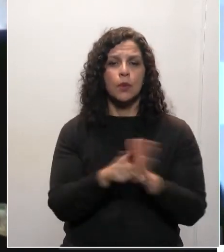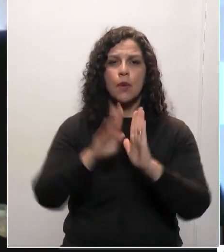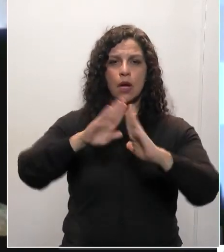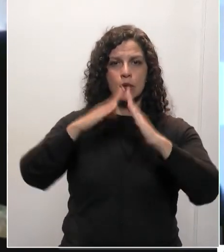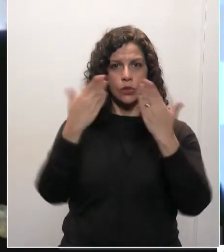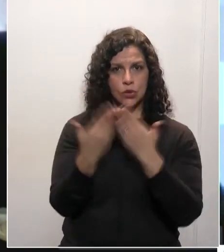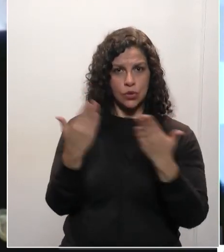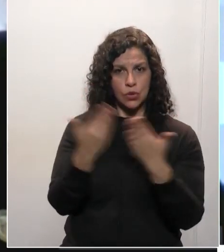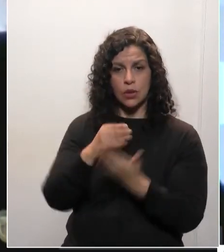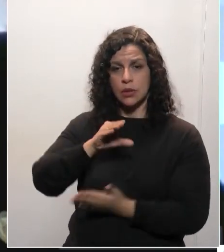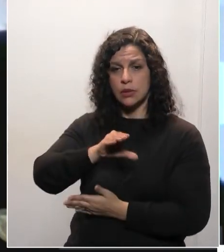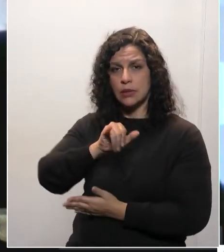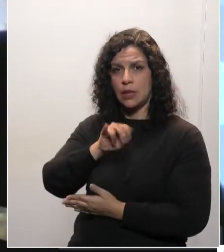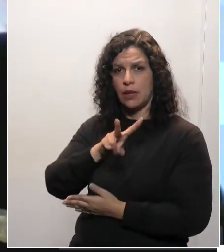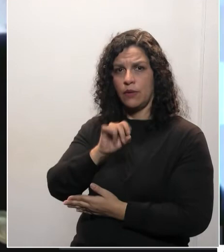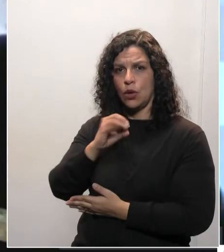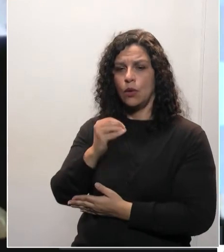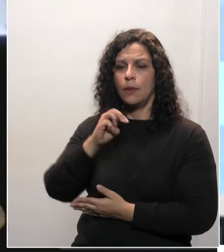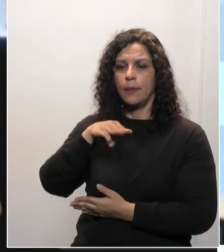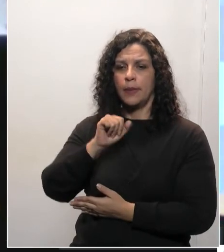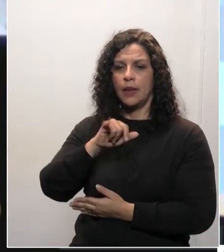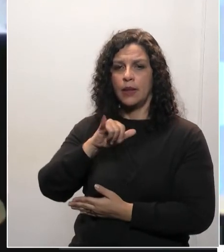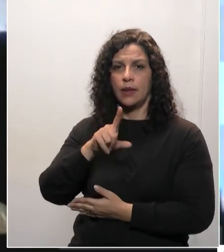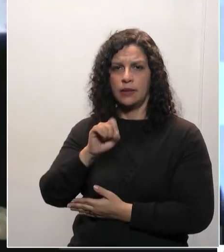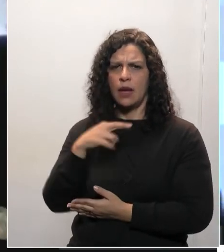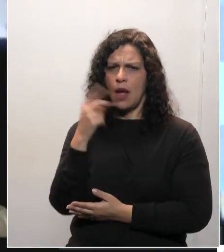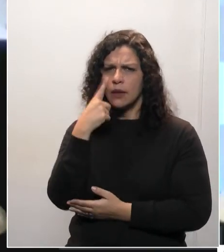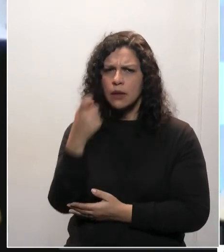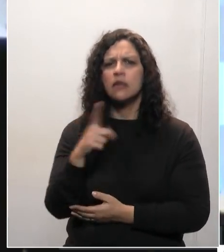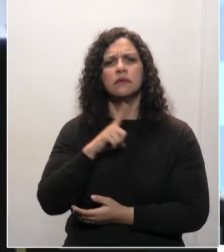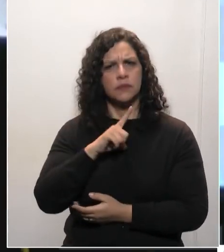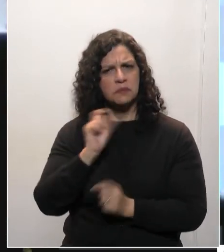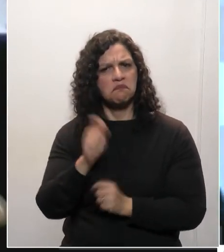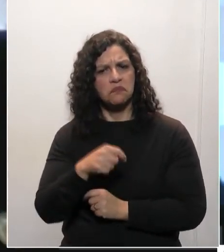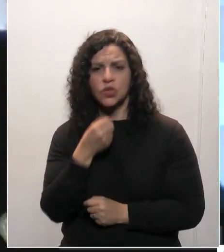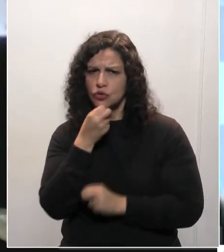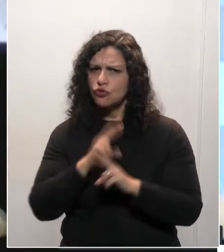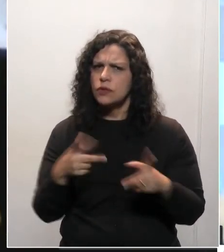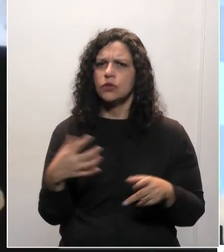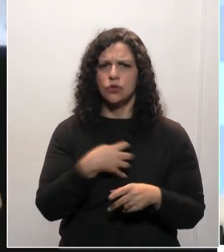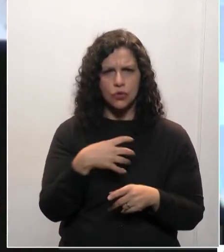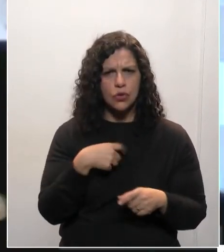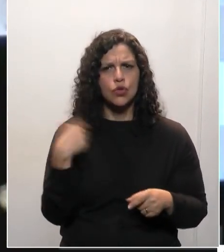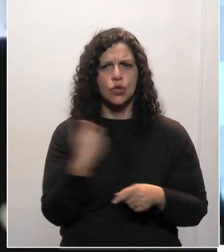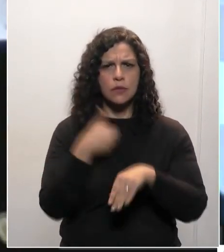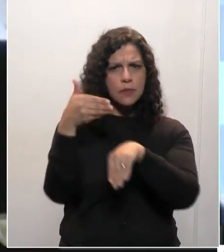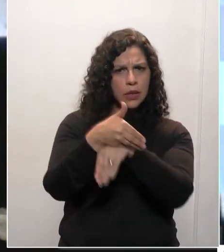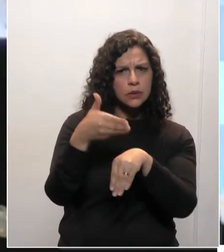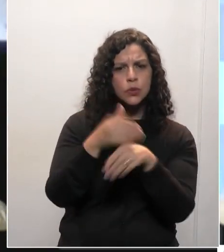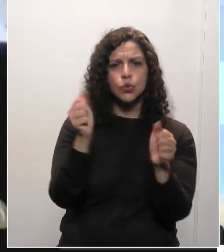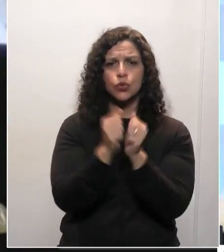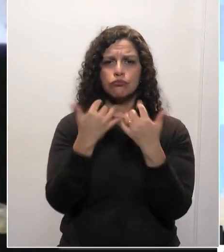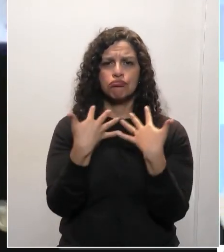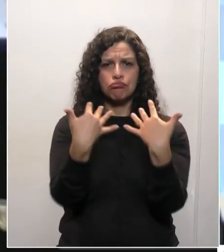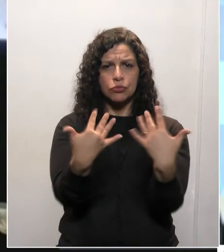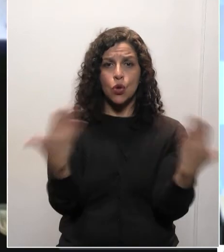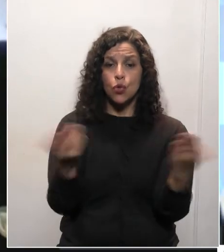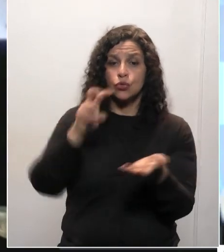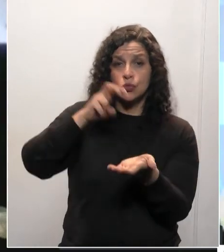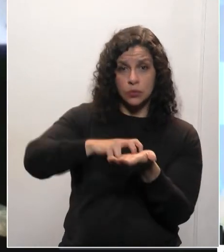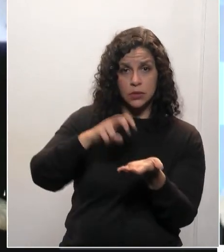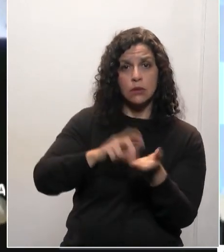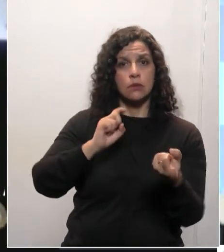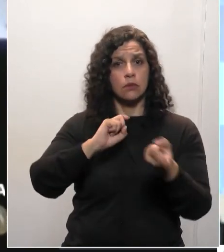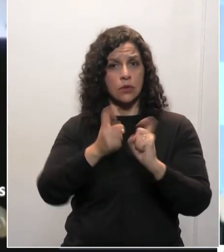das escolas cívico-militares. É algo interessante, é algo diferente, nós participamos da audiência hoje pela